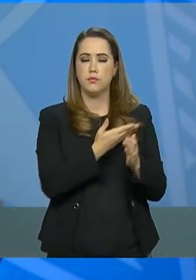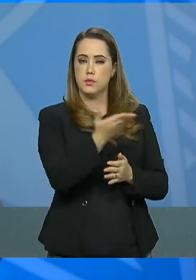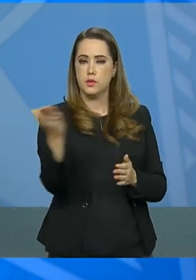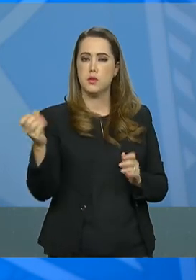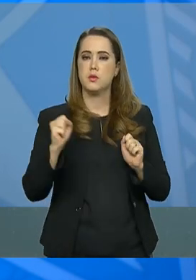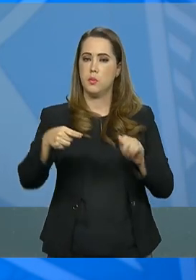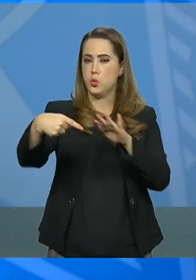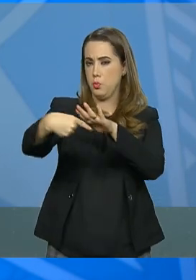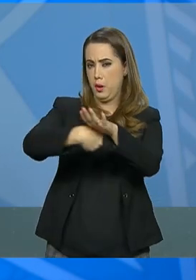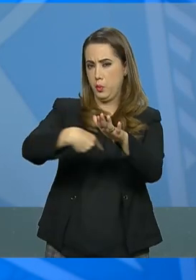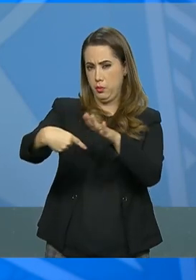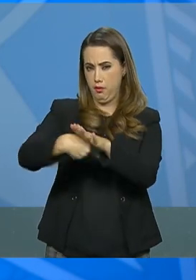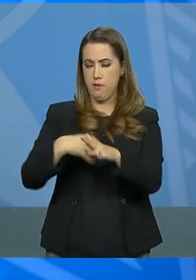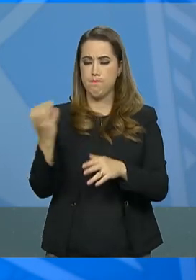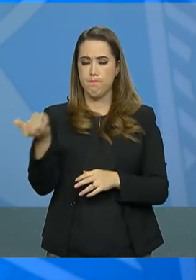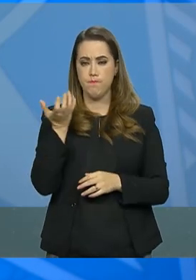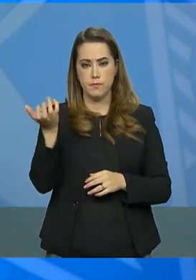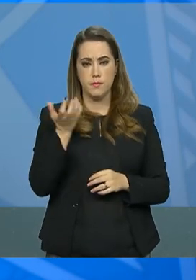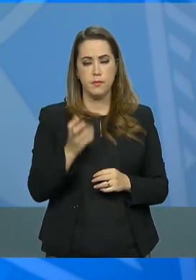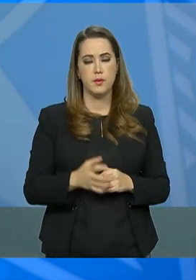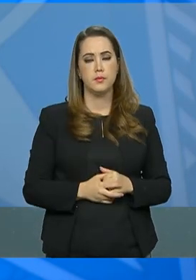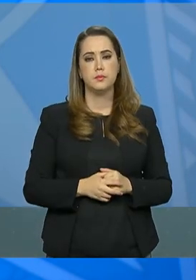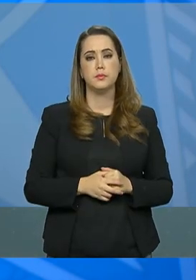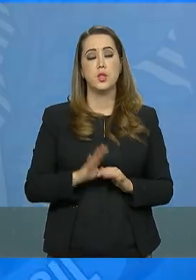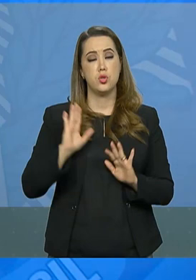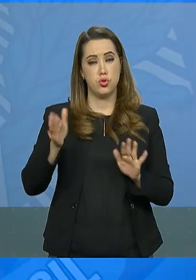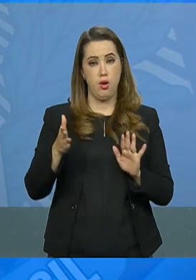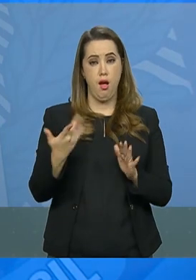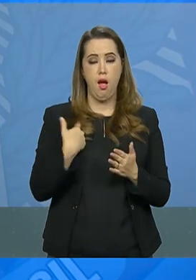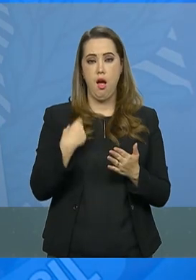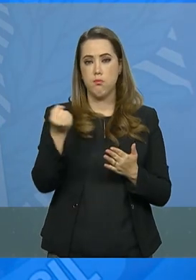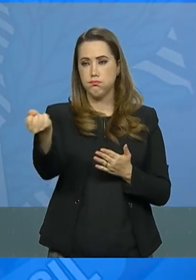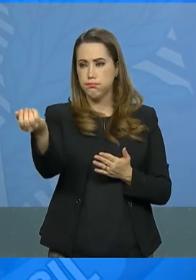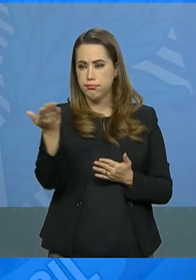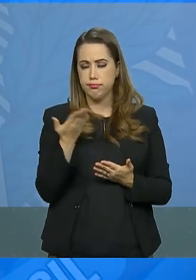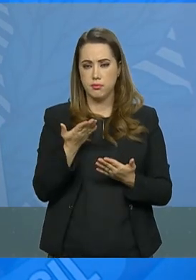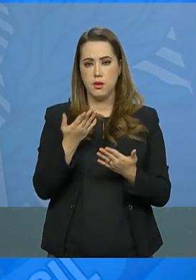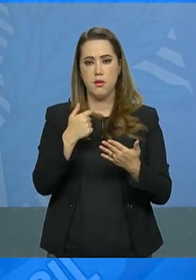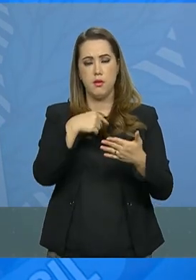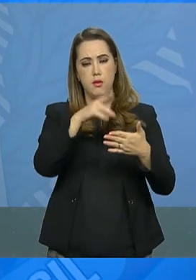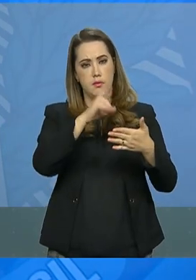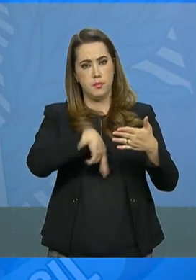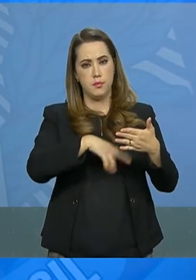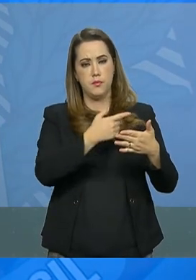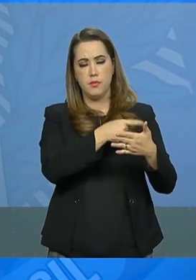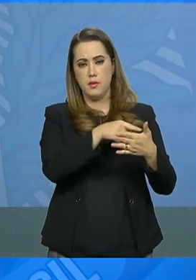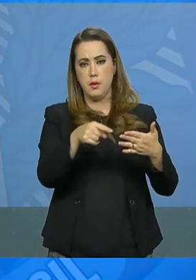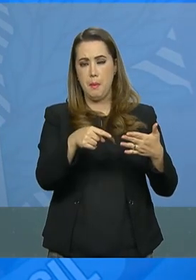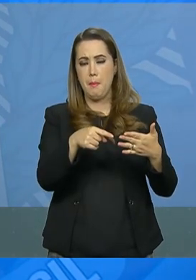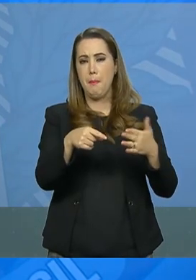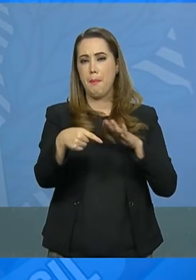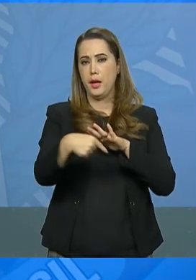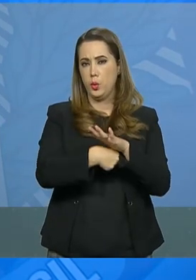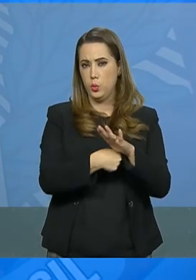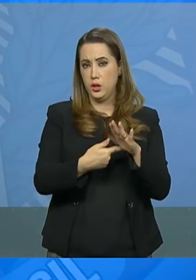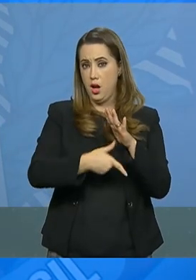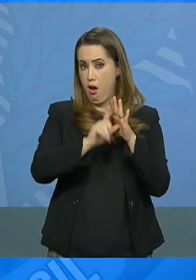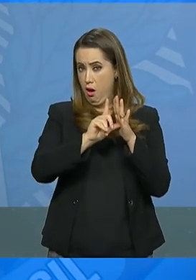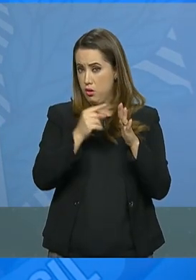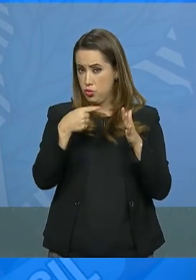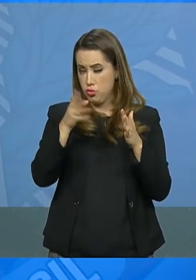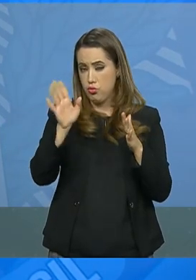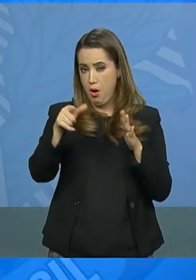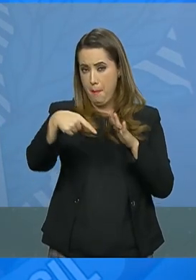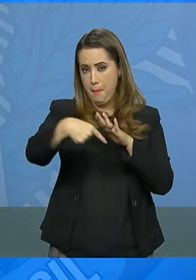disposição de vocês para as perguntas que já foram endereçadas ao porta-voz e à Secretaria de